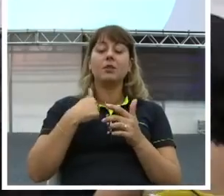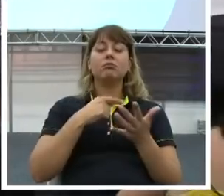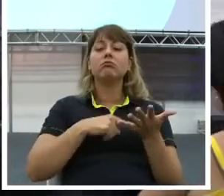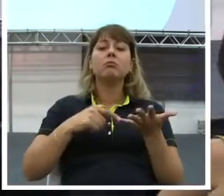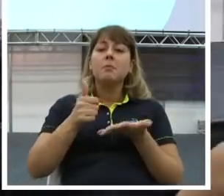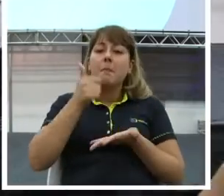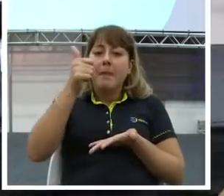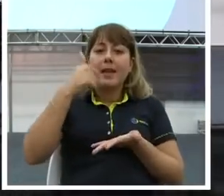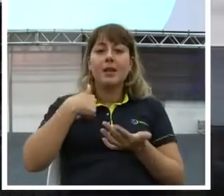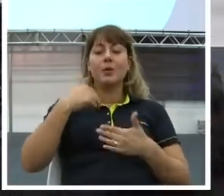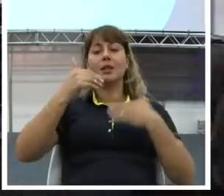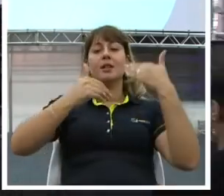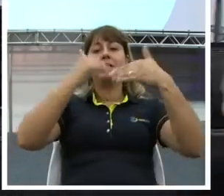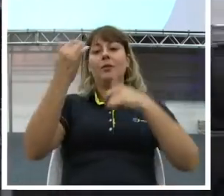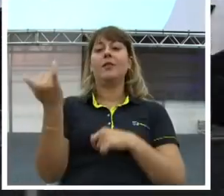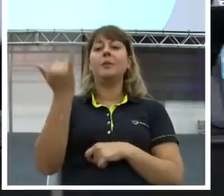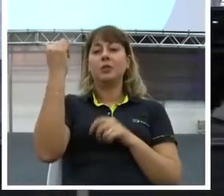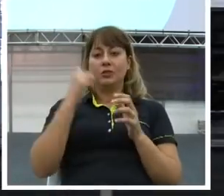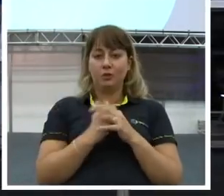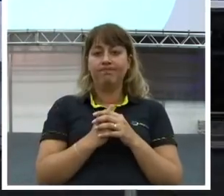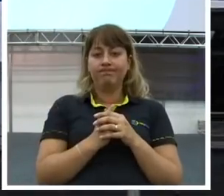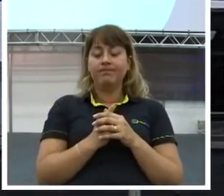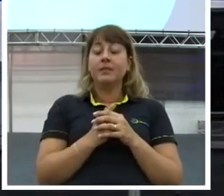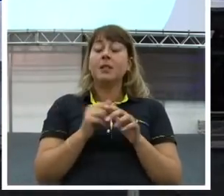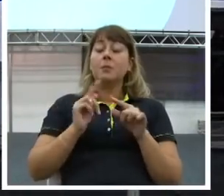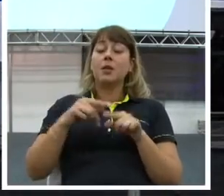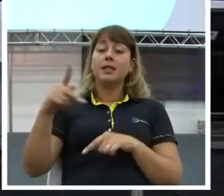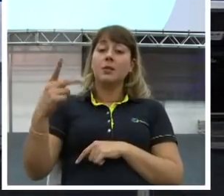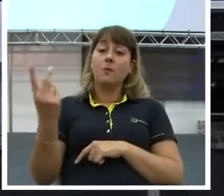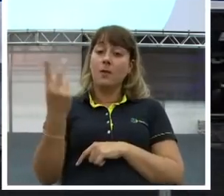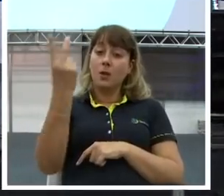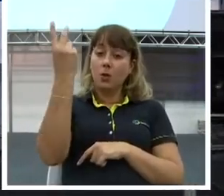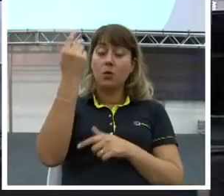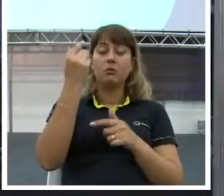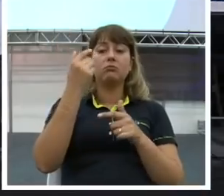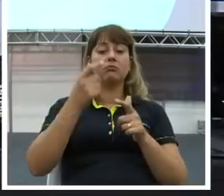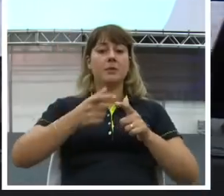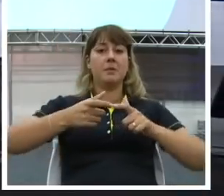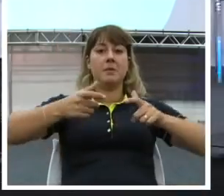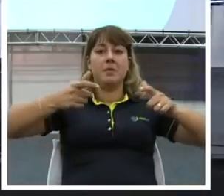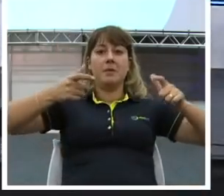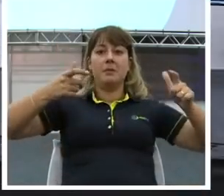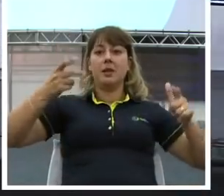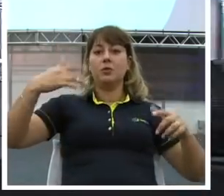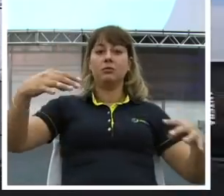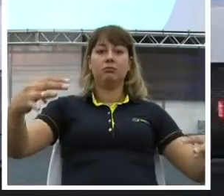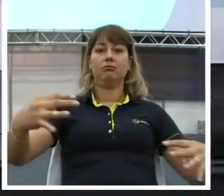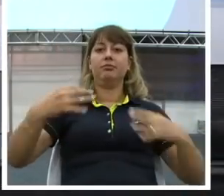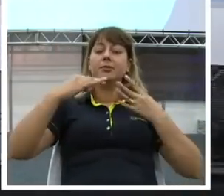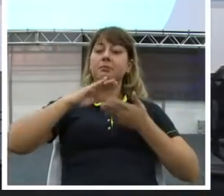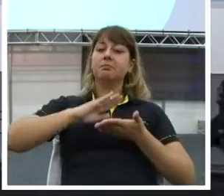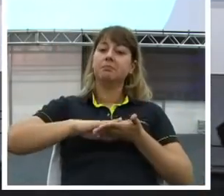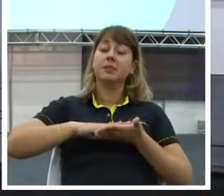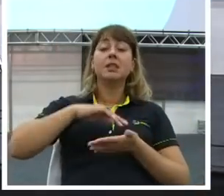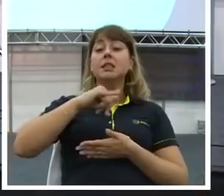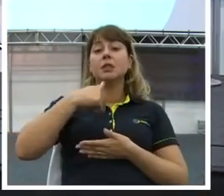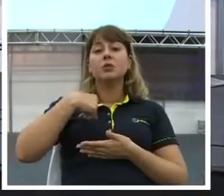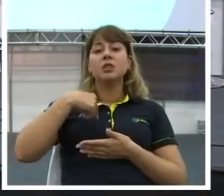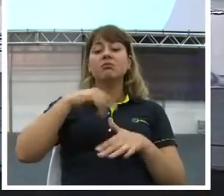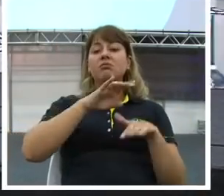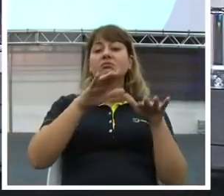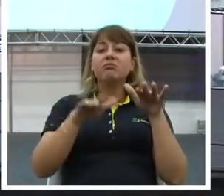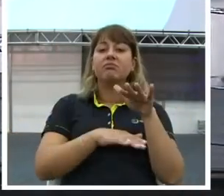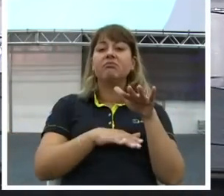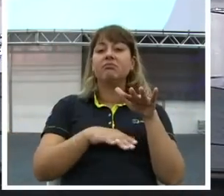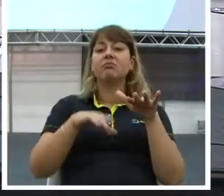E aí o teu valor cresce. O teu valor cresce. Agora, se você não desenvolver isso,